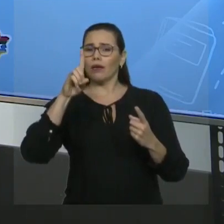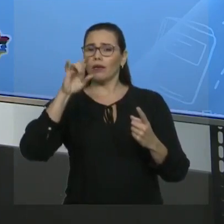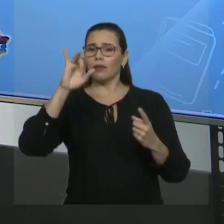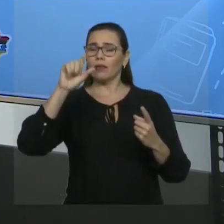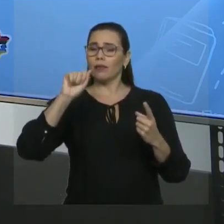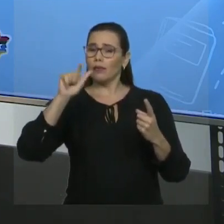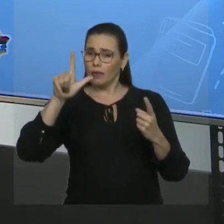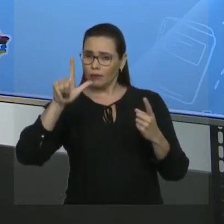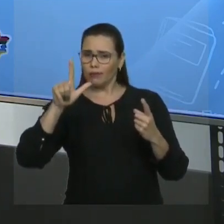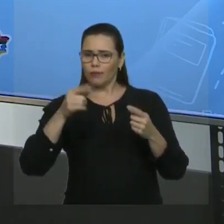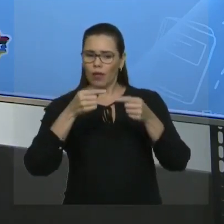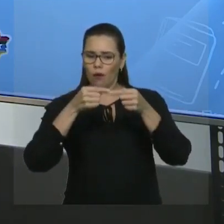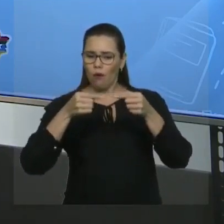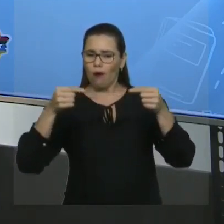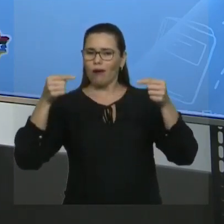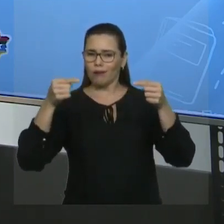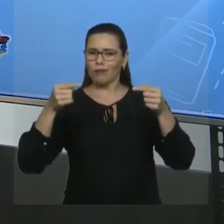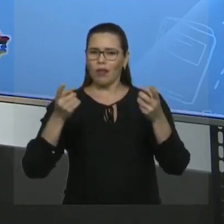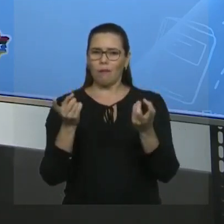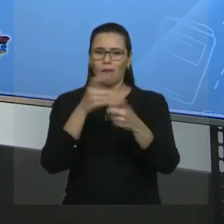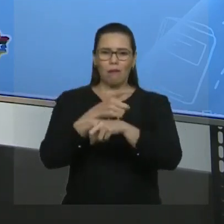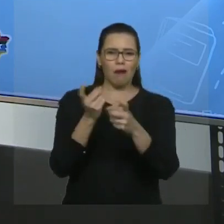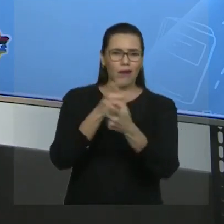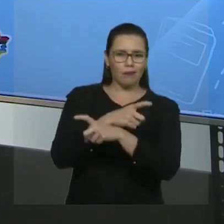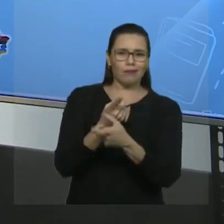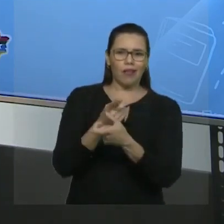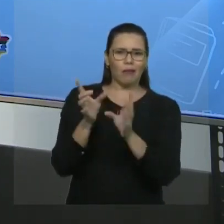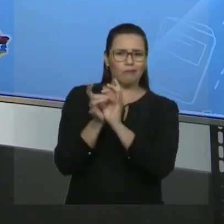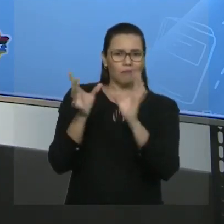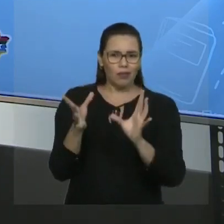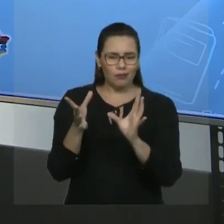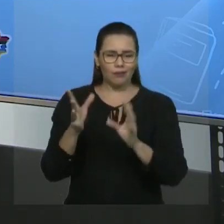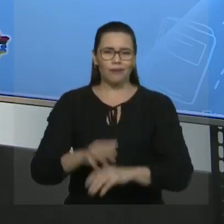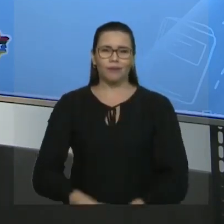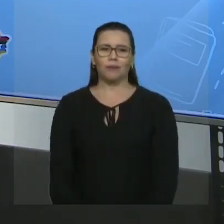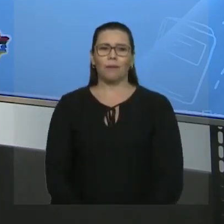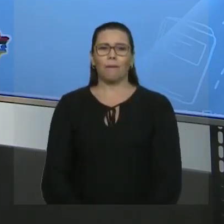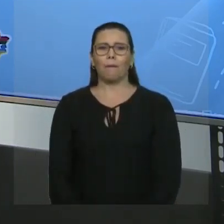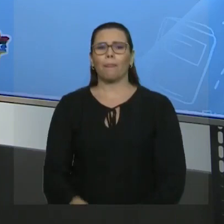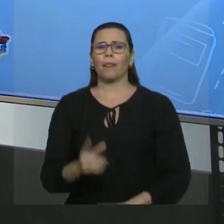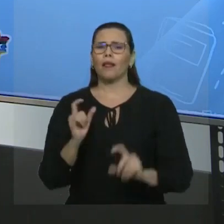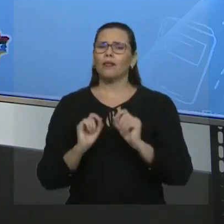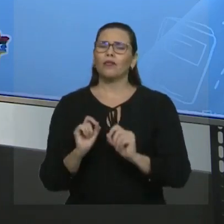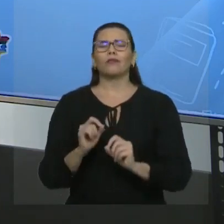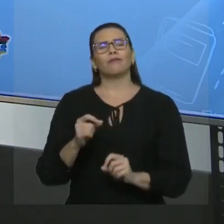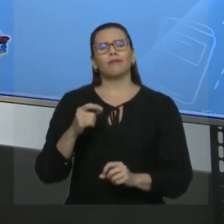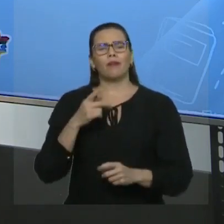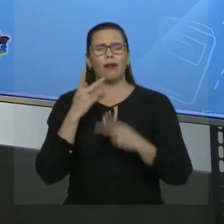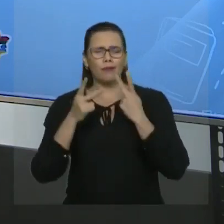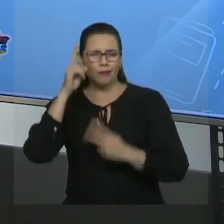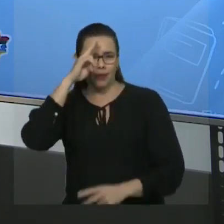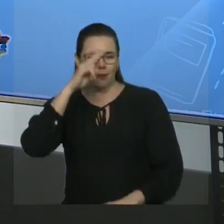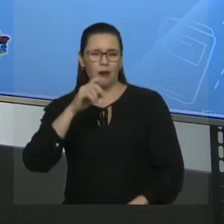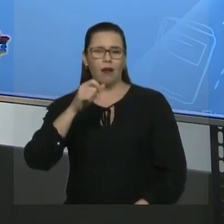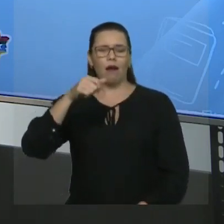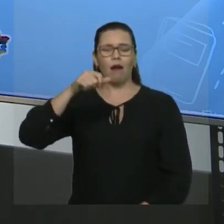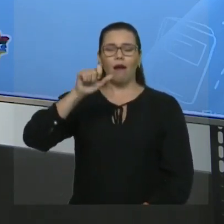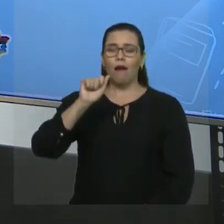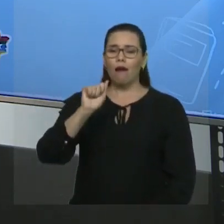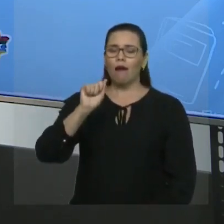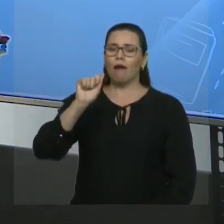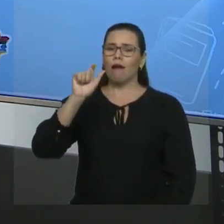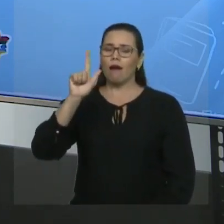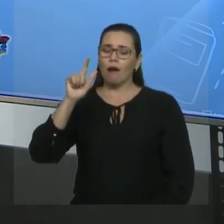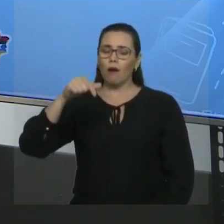ramificadas. Então na aula passada nós começamos a falar de radicais, falamos de radicais alquilas, onde tratamos de radicais como